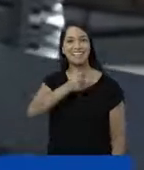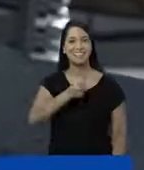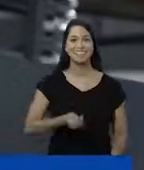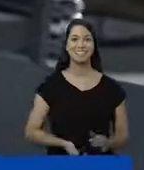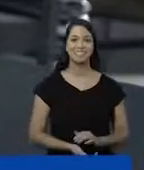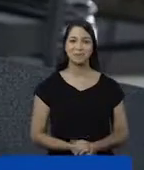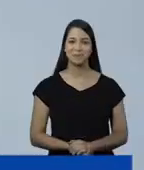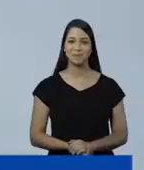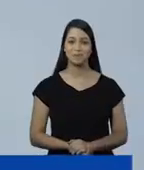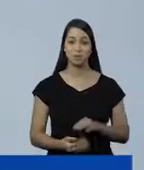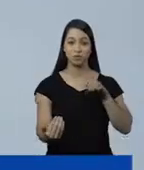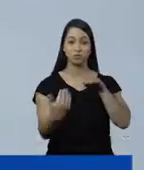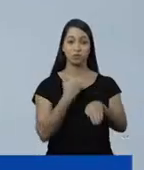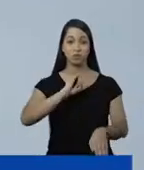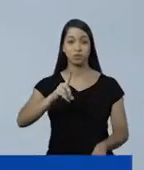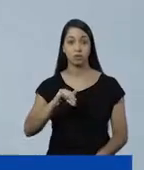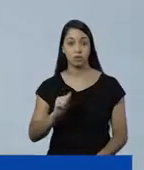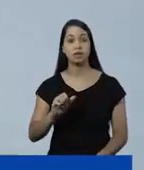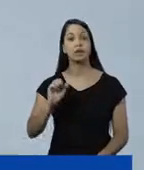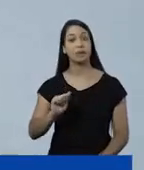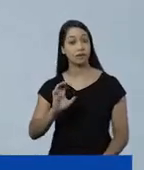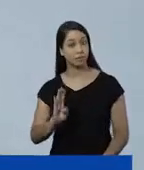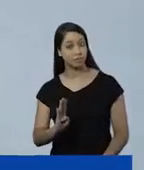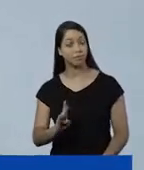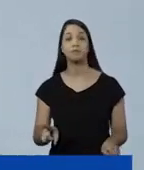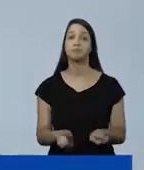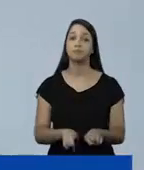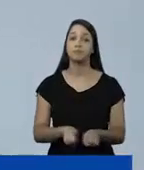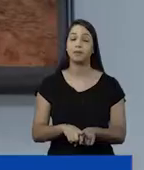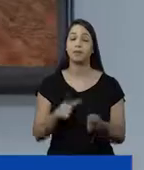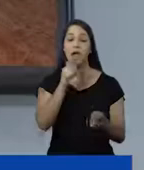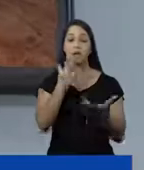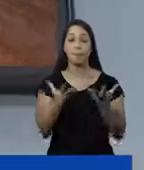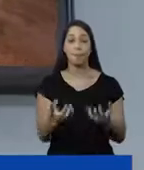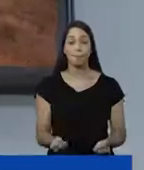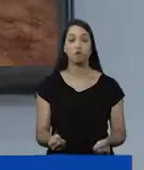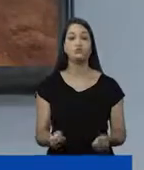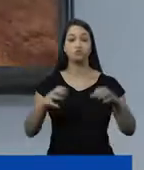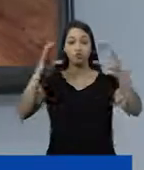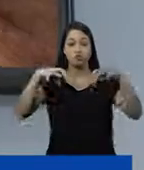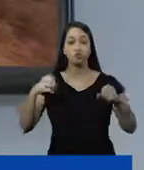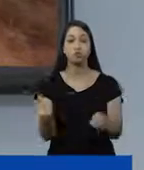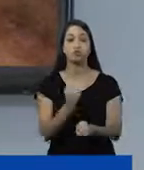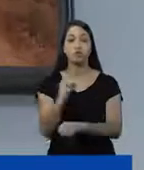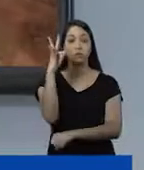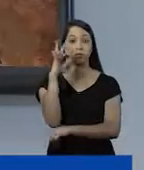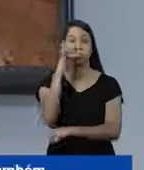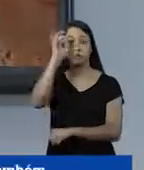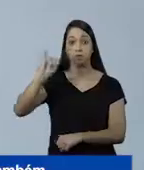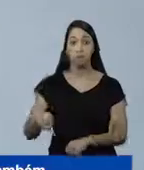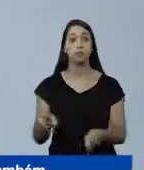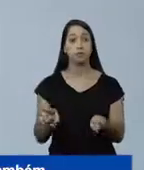Compromisso do Leão. Duplicação da Judéia, Aldoborges, execução de treinagem plurial, construção do terminal Jardins e